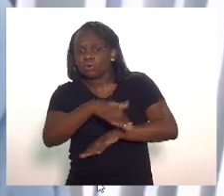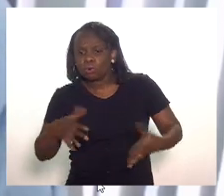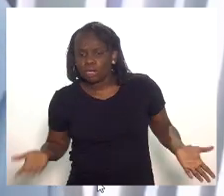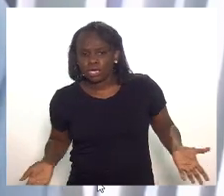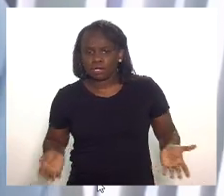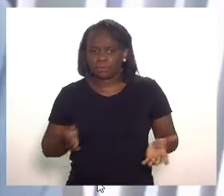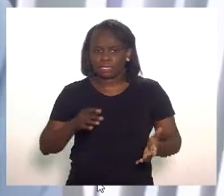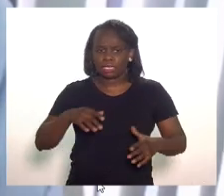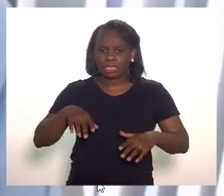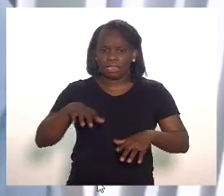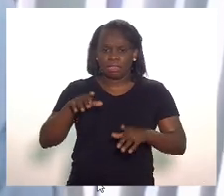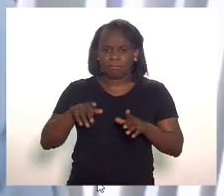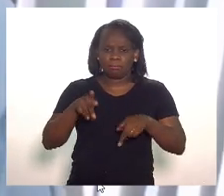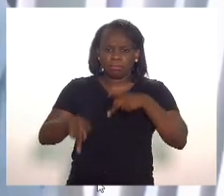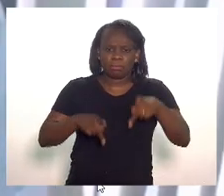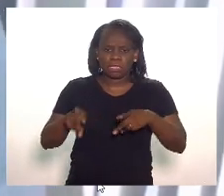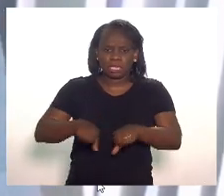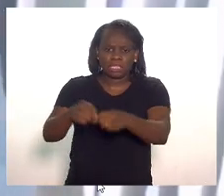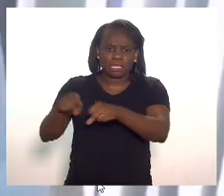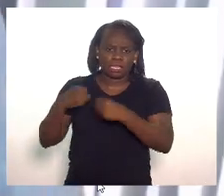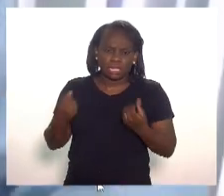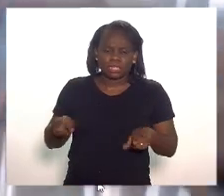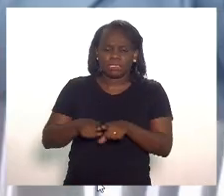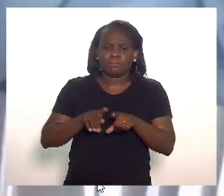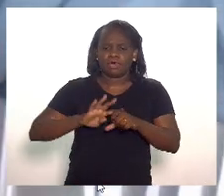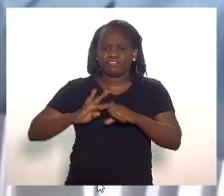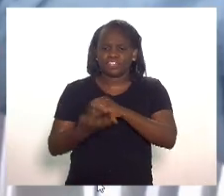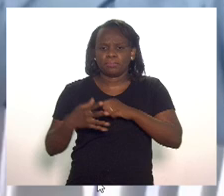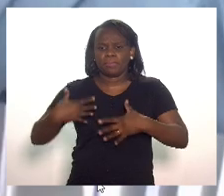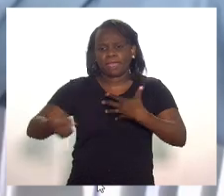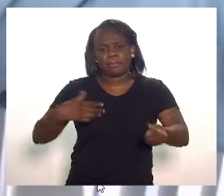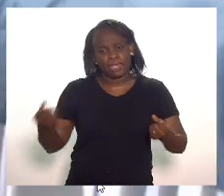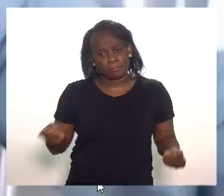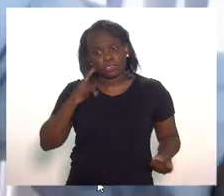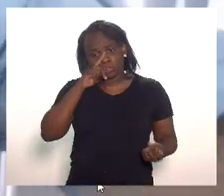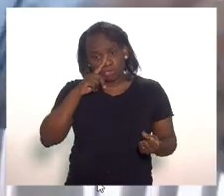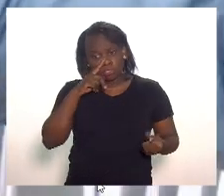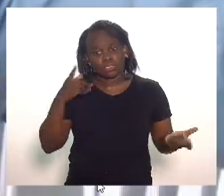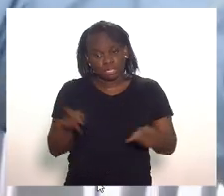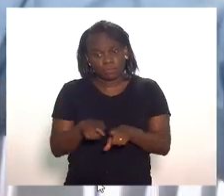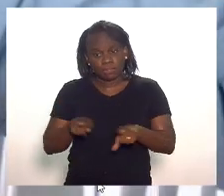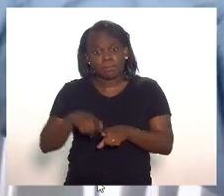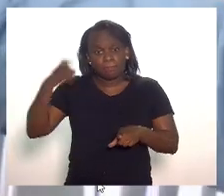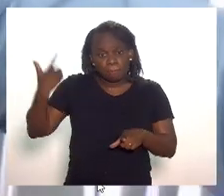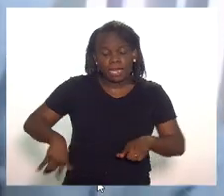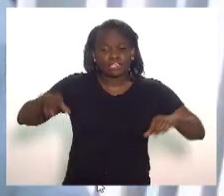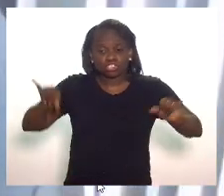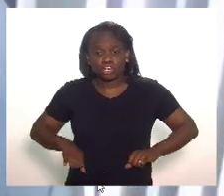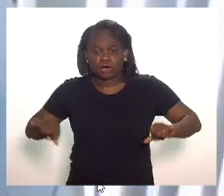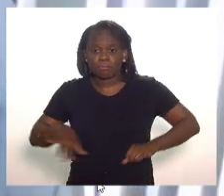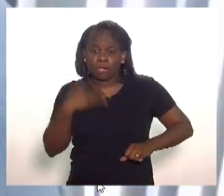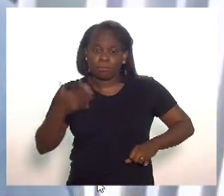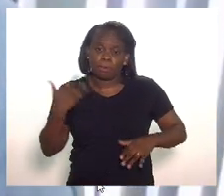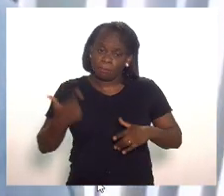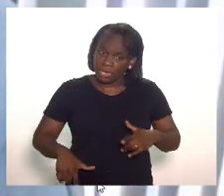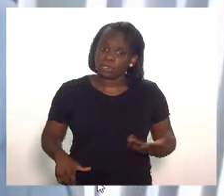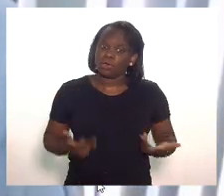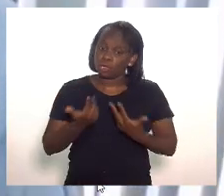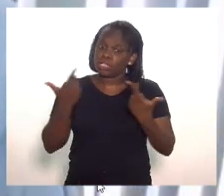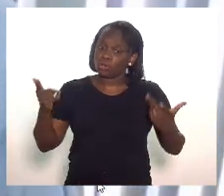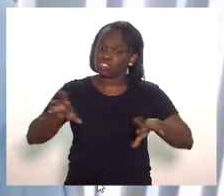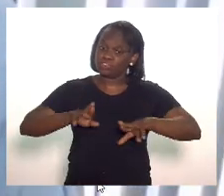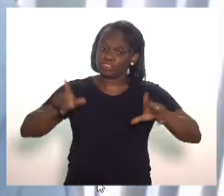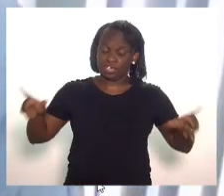desorientar o povo se associar ao vírus e produzir direto ou indiretamente mais sofrimento e mais morte uma outra coisa